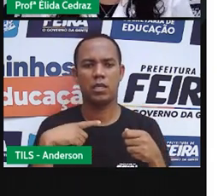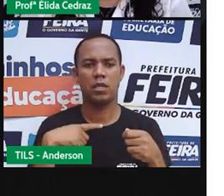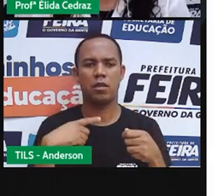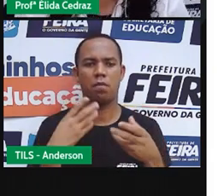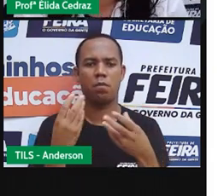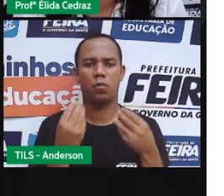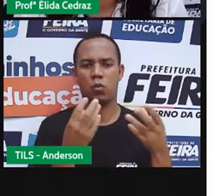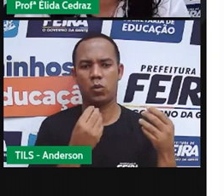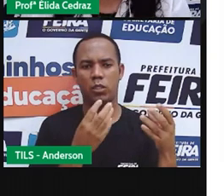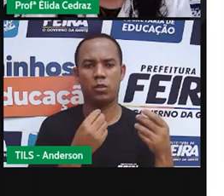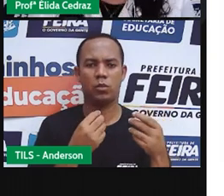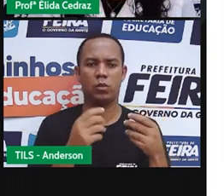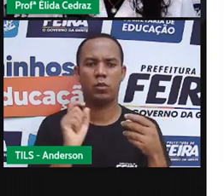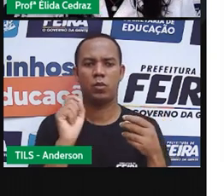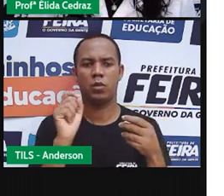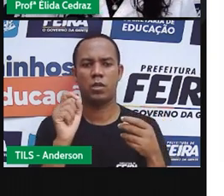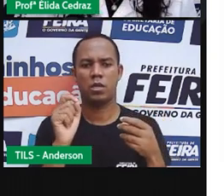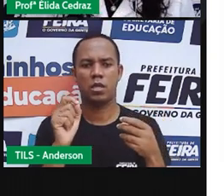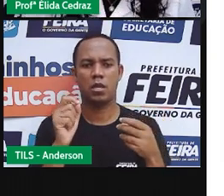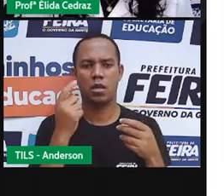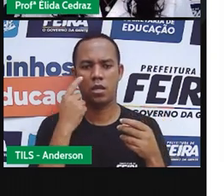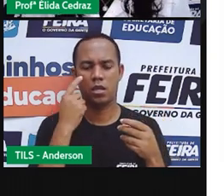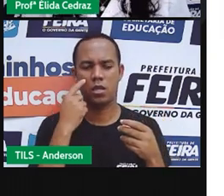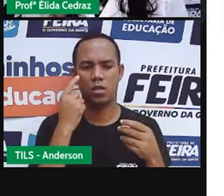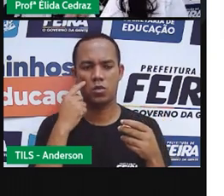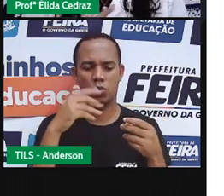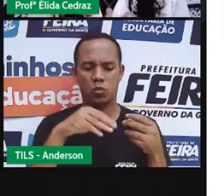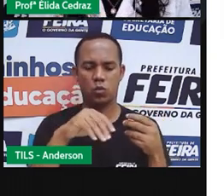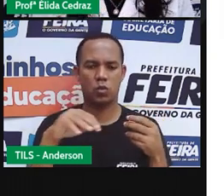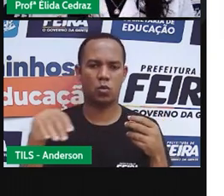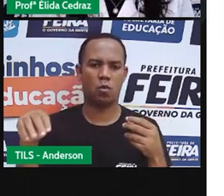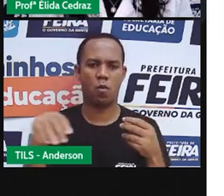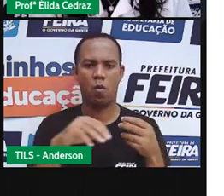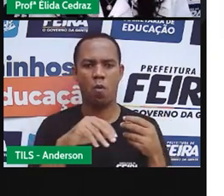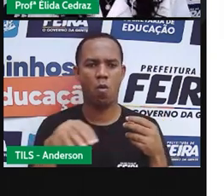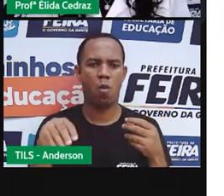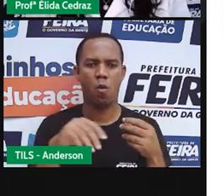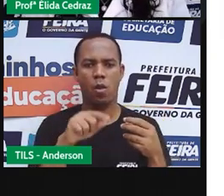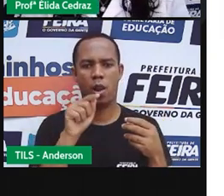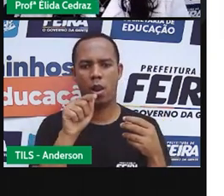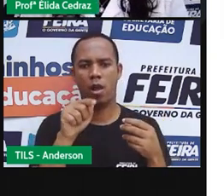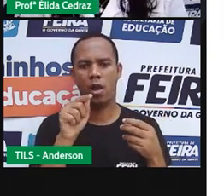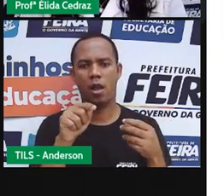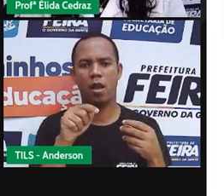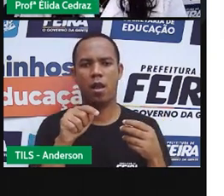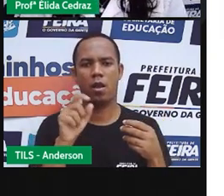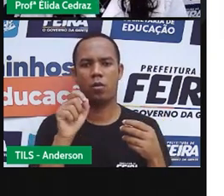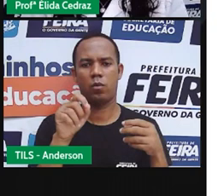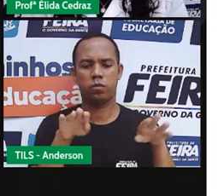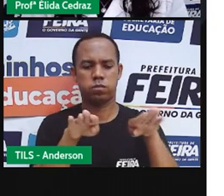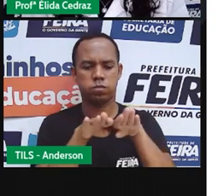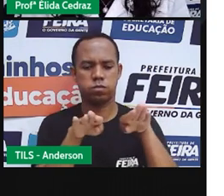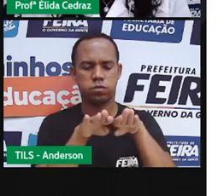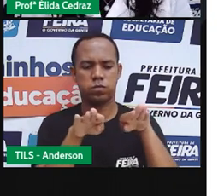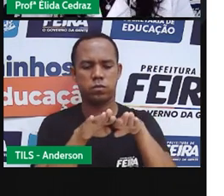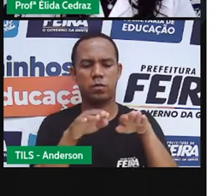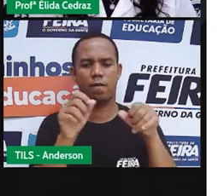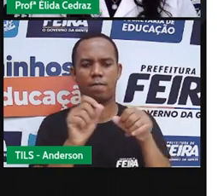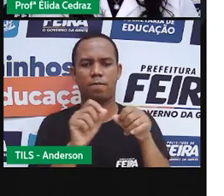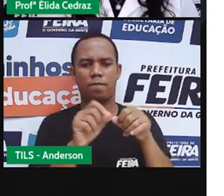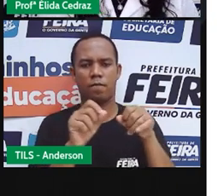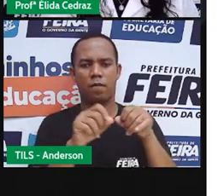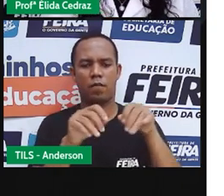minério. Sabe, João? Do solo. O material que é utilizado para a fabricação dessas placas,